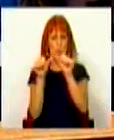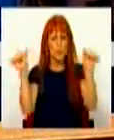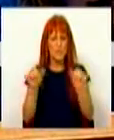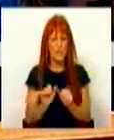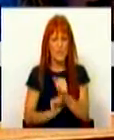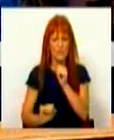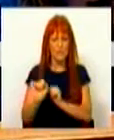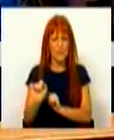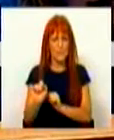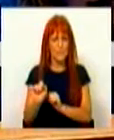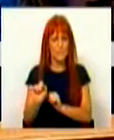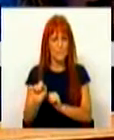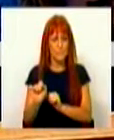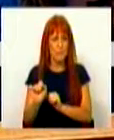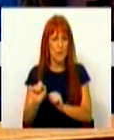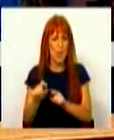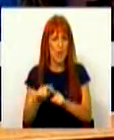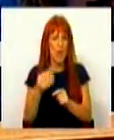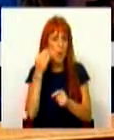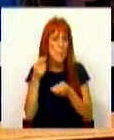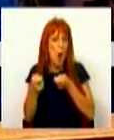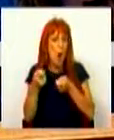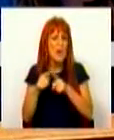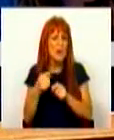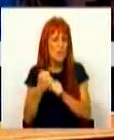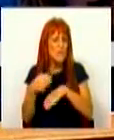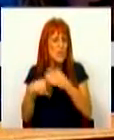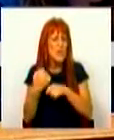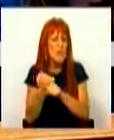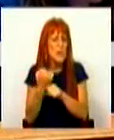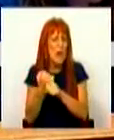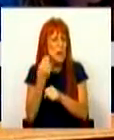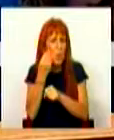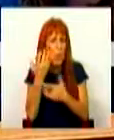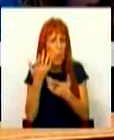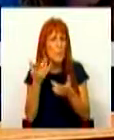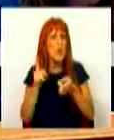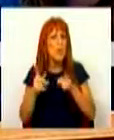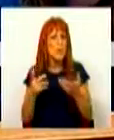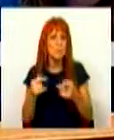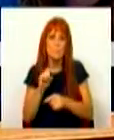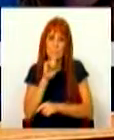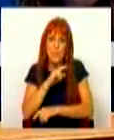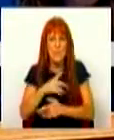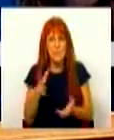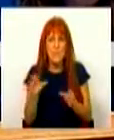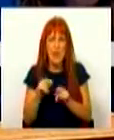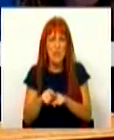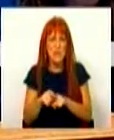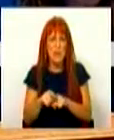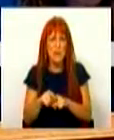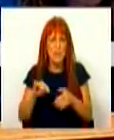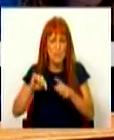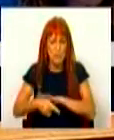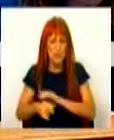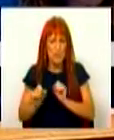em termos organizativos e funcionais, que foi eventualmente mais dura e mais